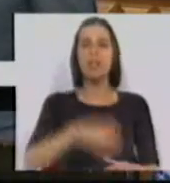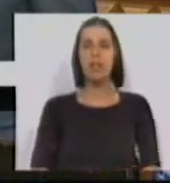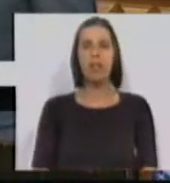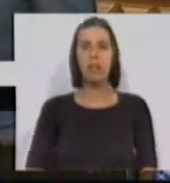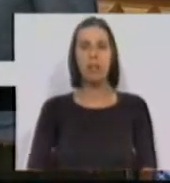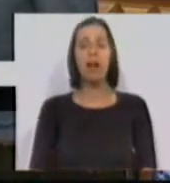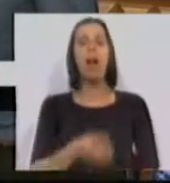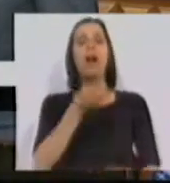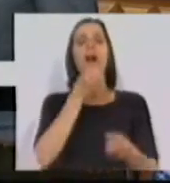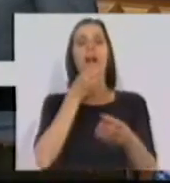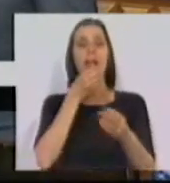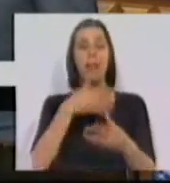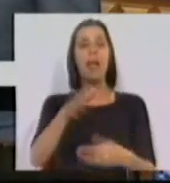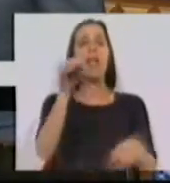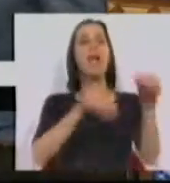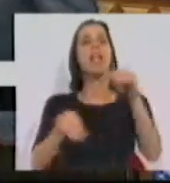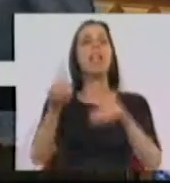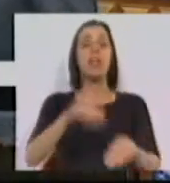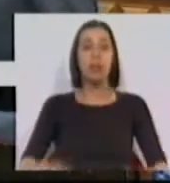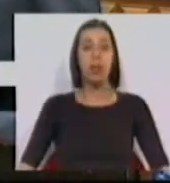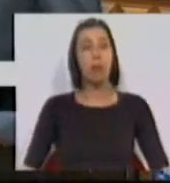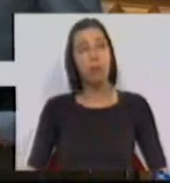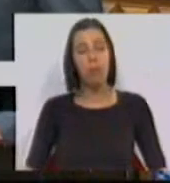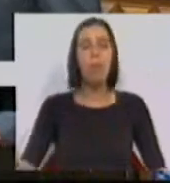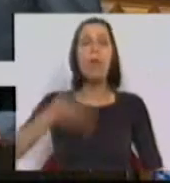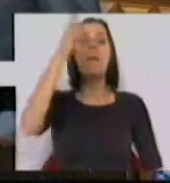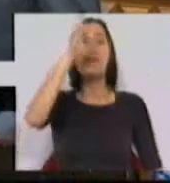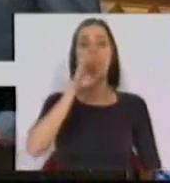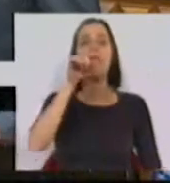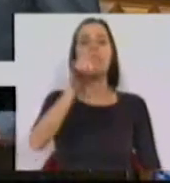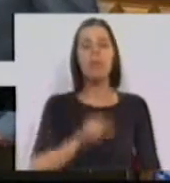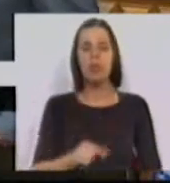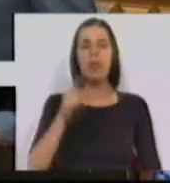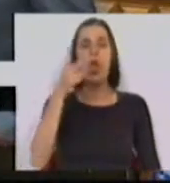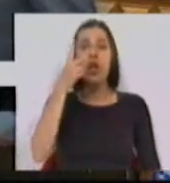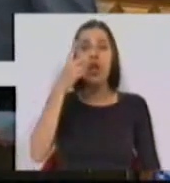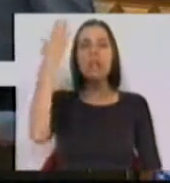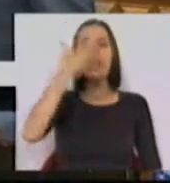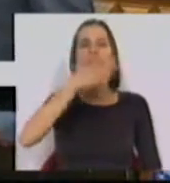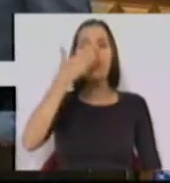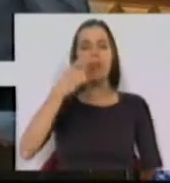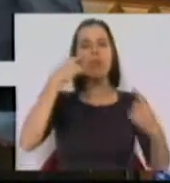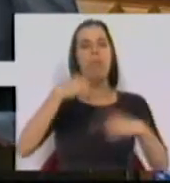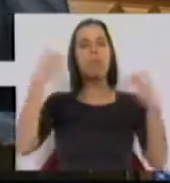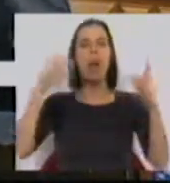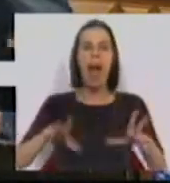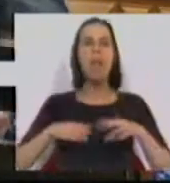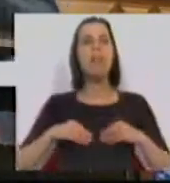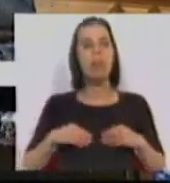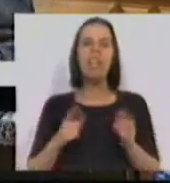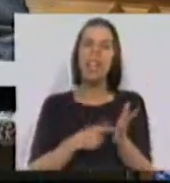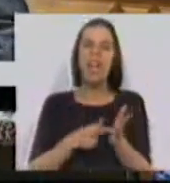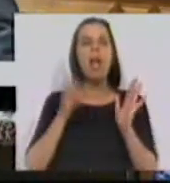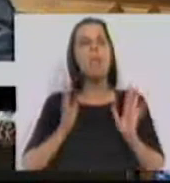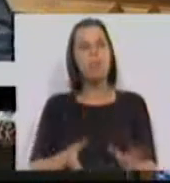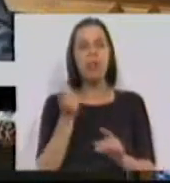Ainda bem que há eleições. Pois bem, foi o Primeiro-Ministro que, passado dois dias, veio publicamente admitir que era